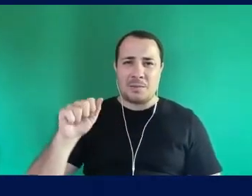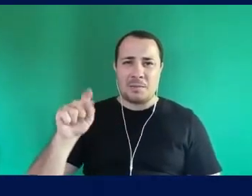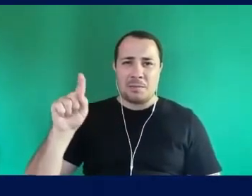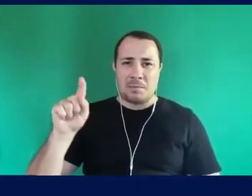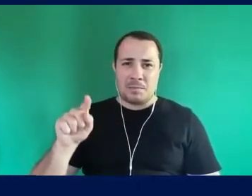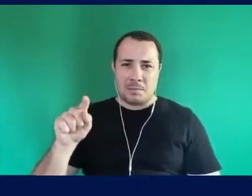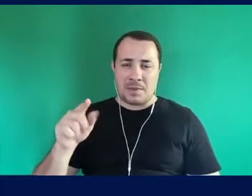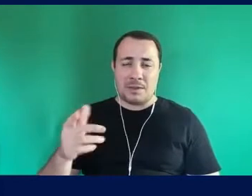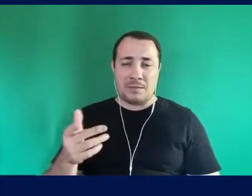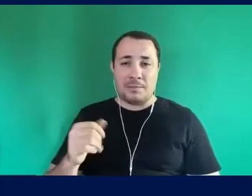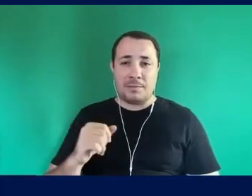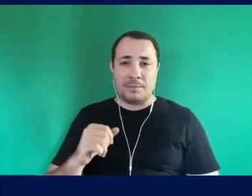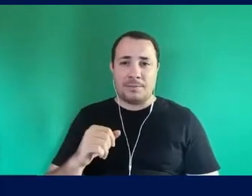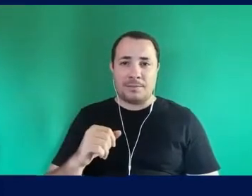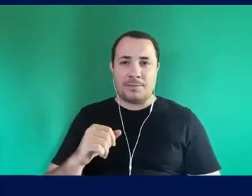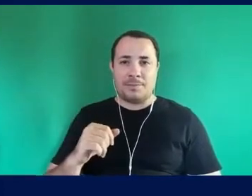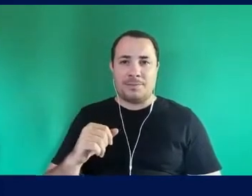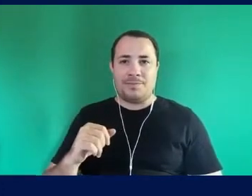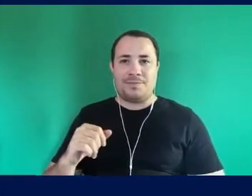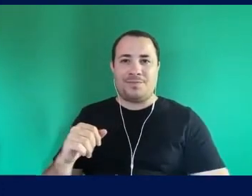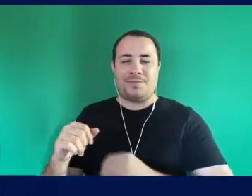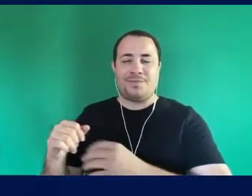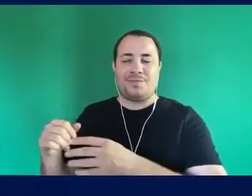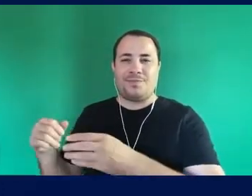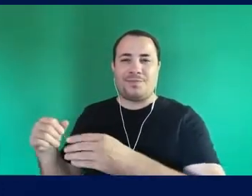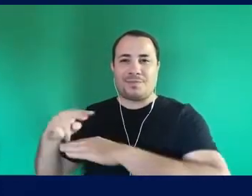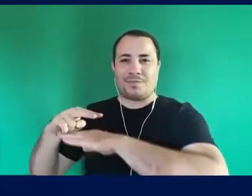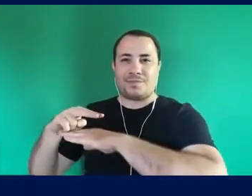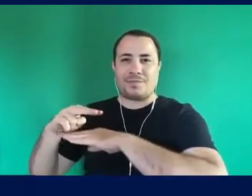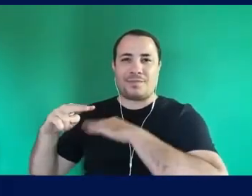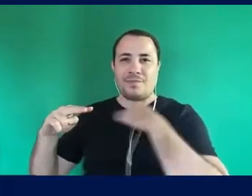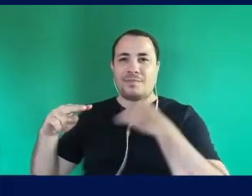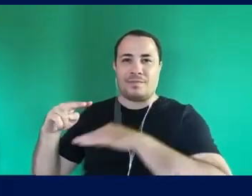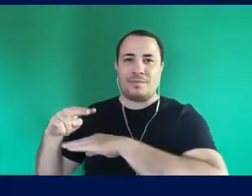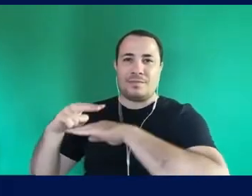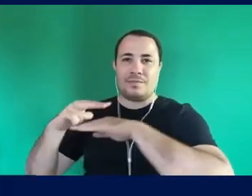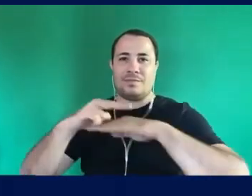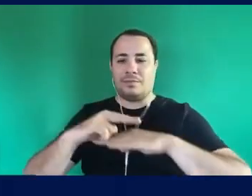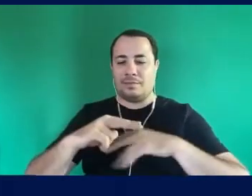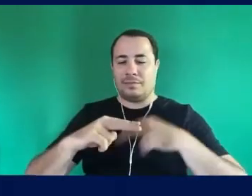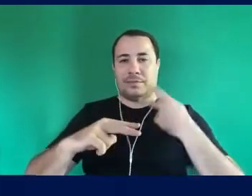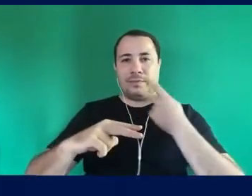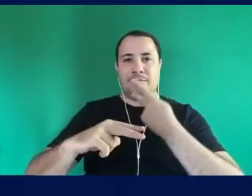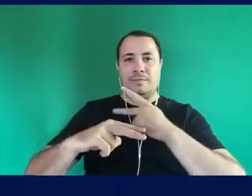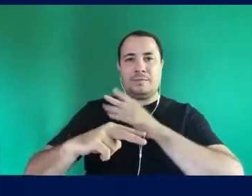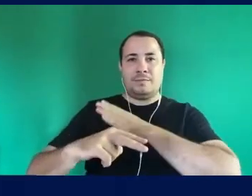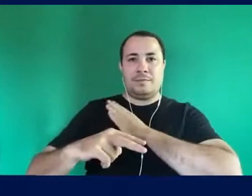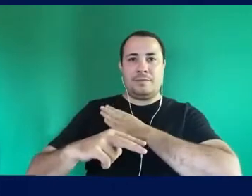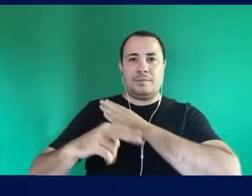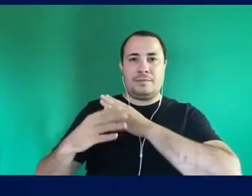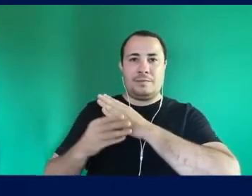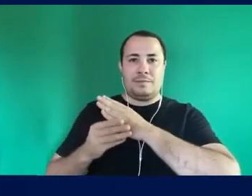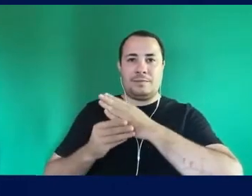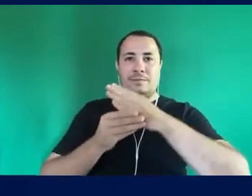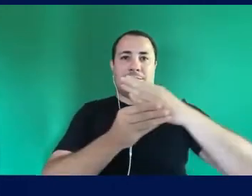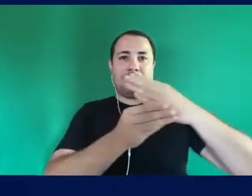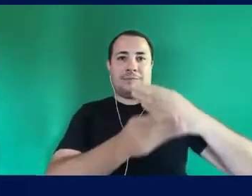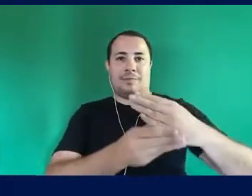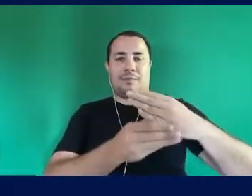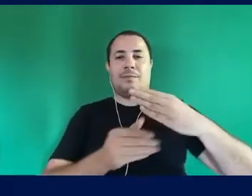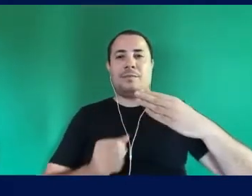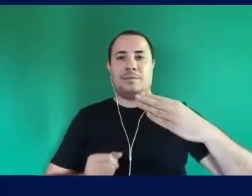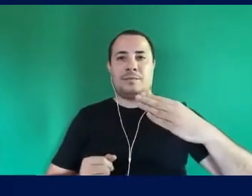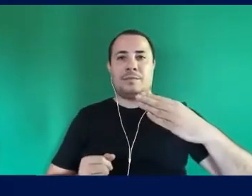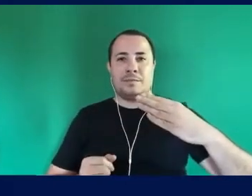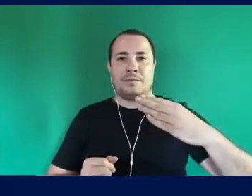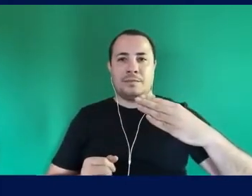Que pega o morto E pese o seu coração E colocamos o coração No lugar do medo Então o coração